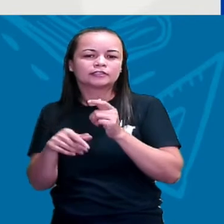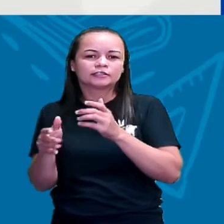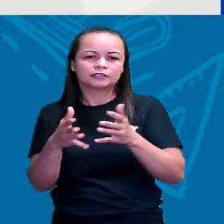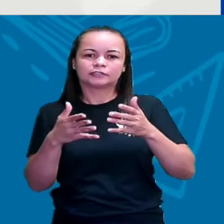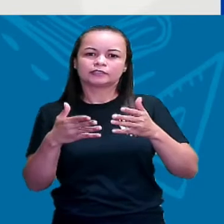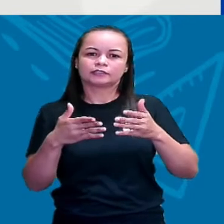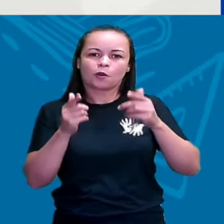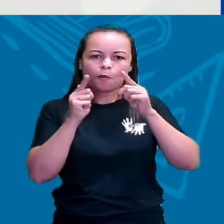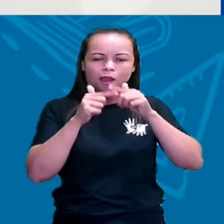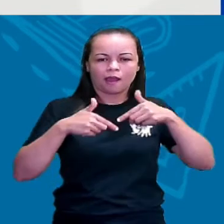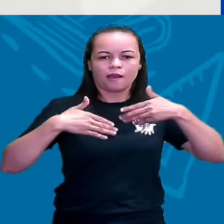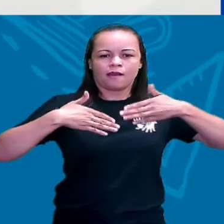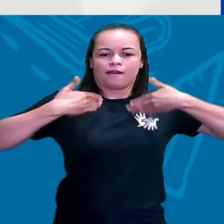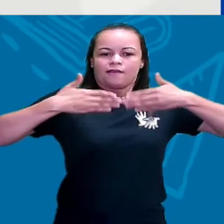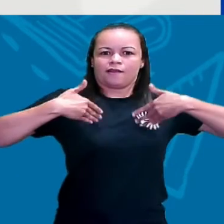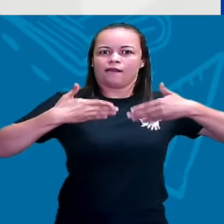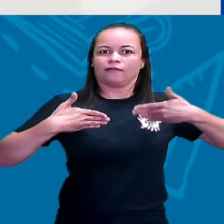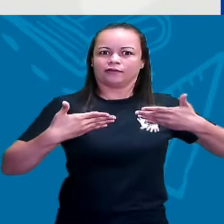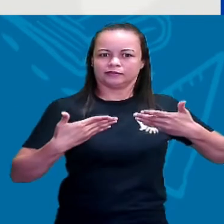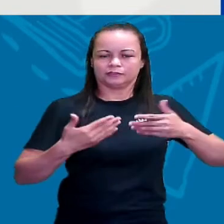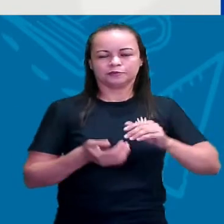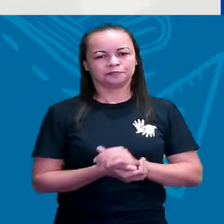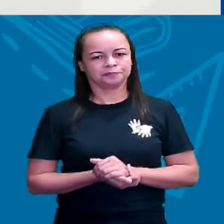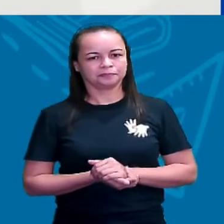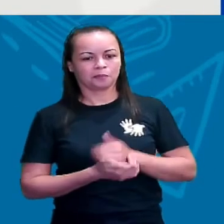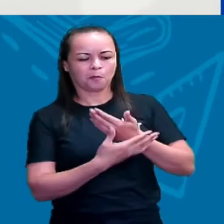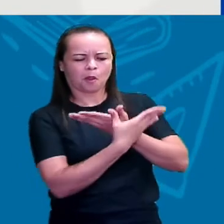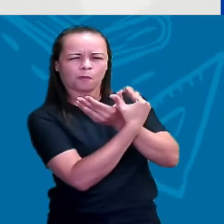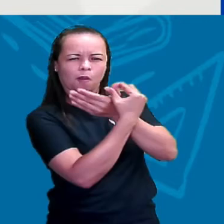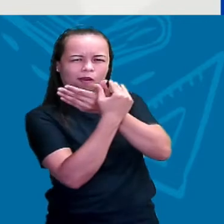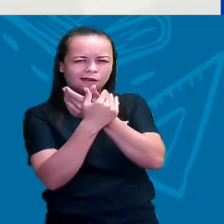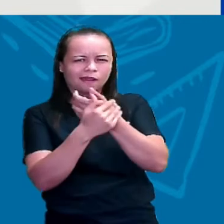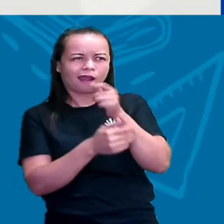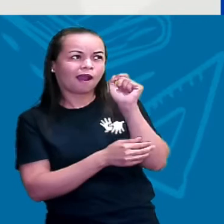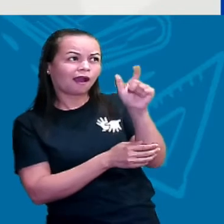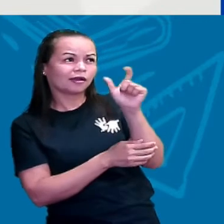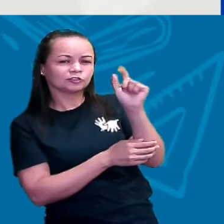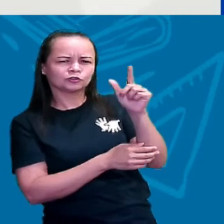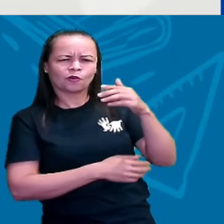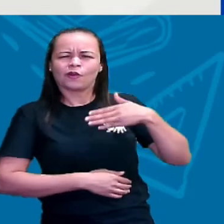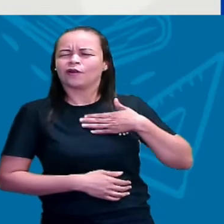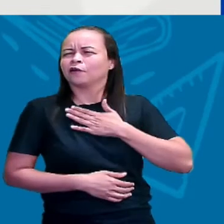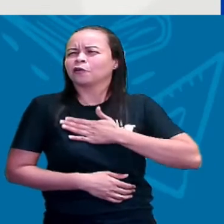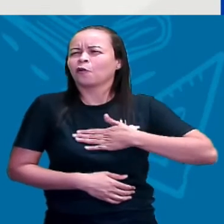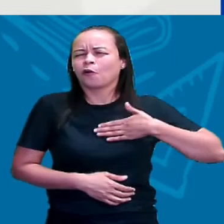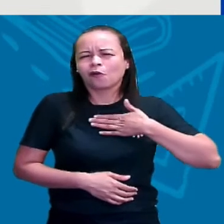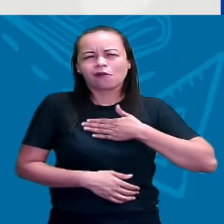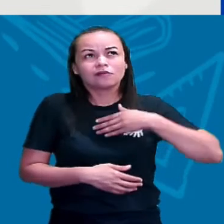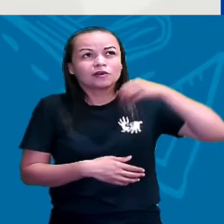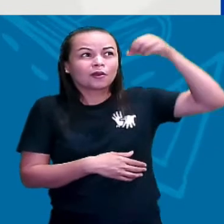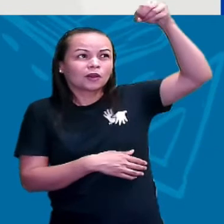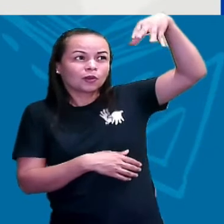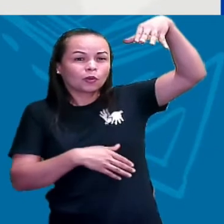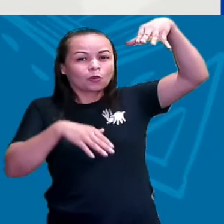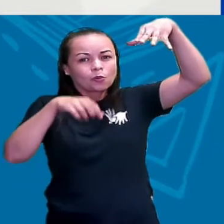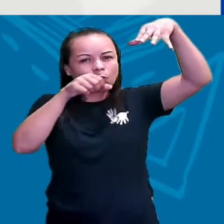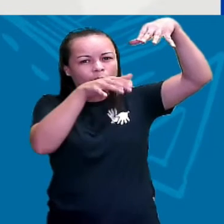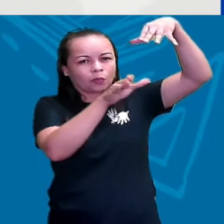francas. Borboletas azuis gostam muito de luz.